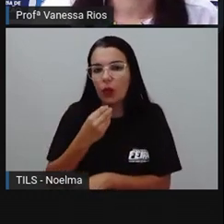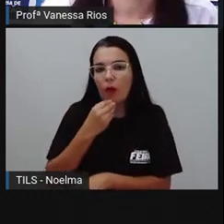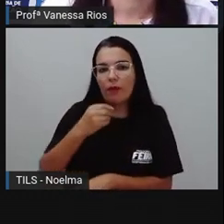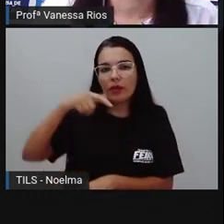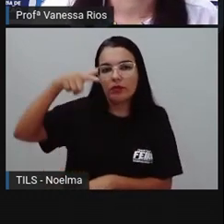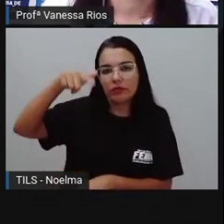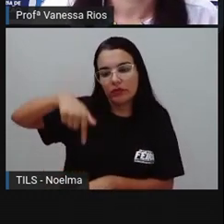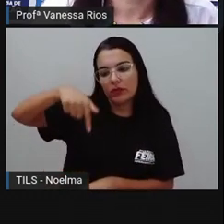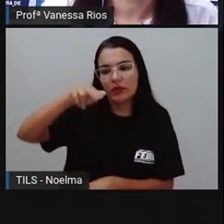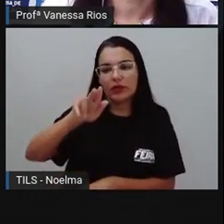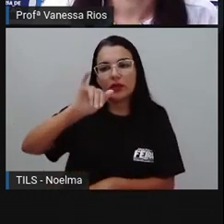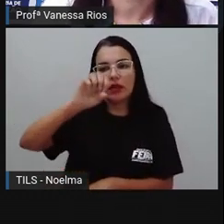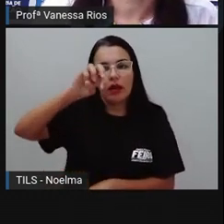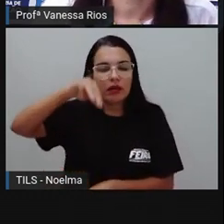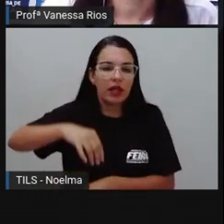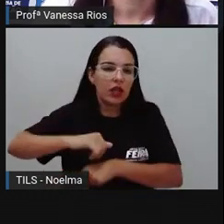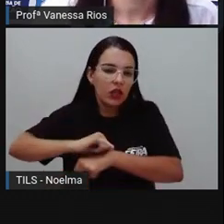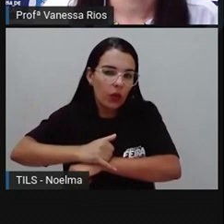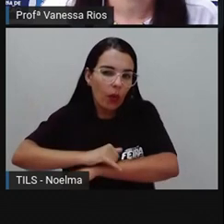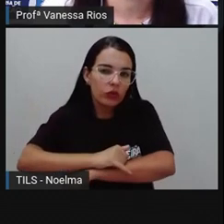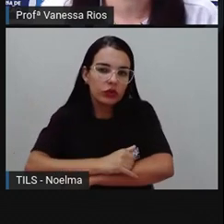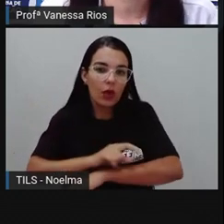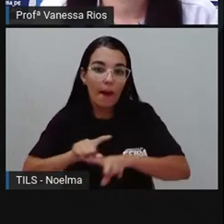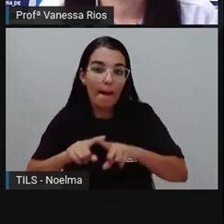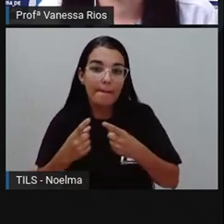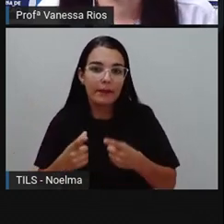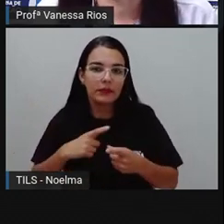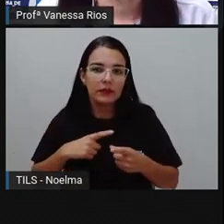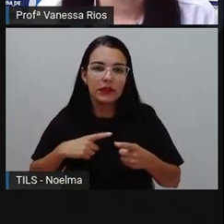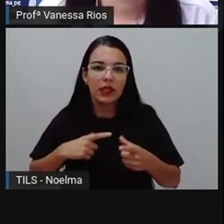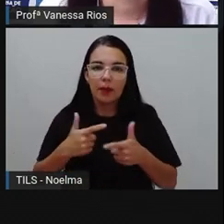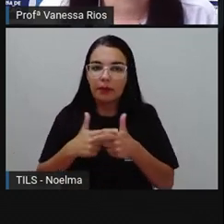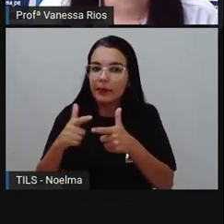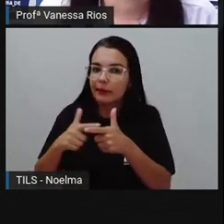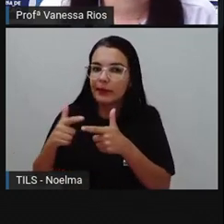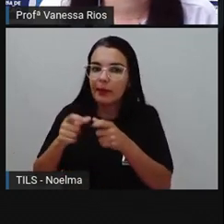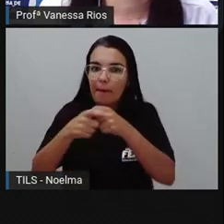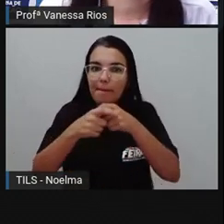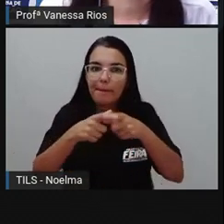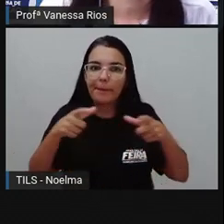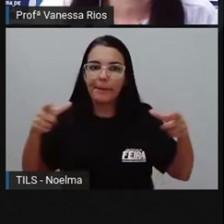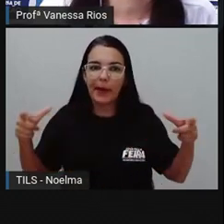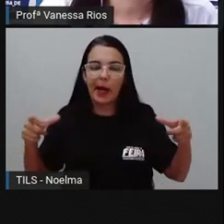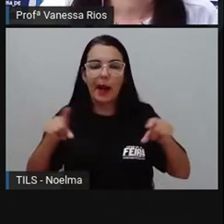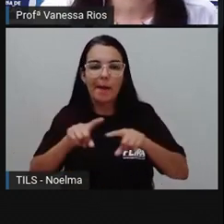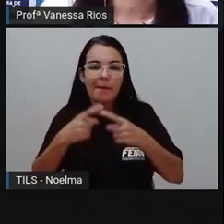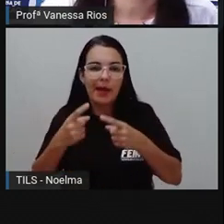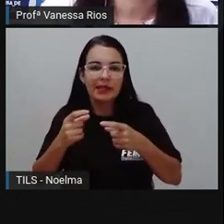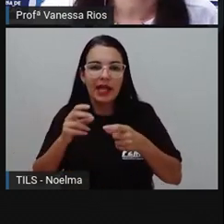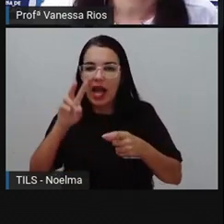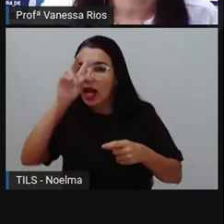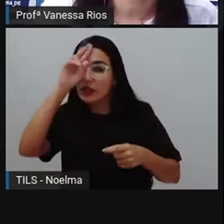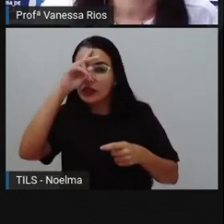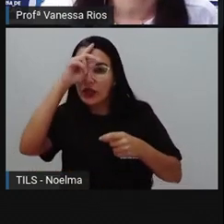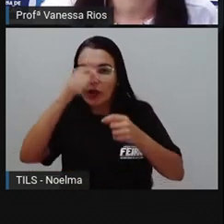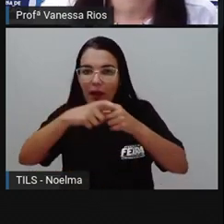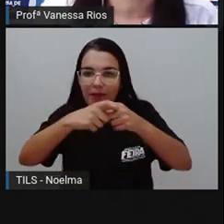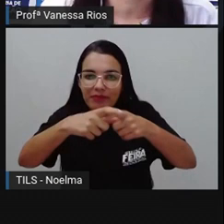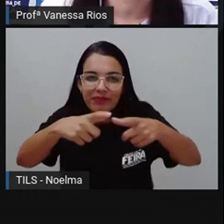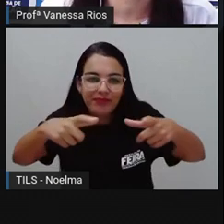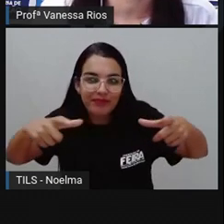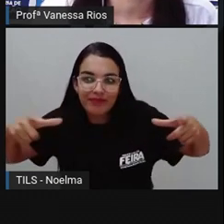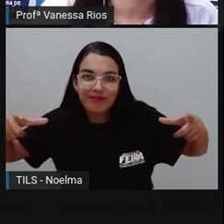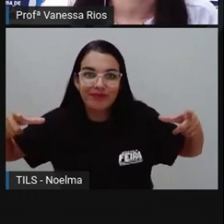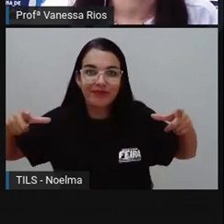roteiro de Petra Leão contorna com competência os possíveis abismos e mesmices que surgem em